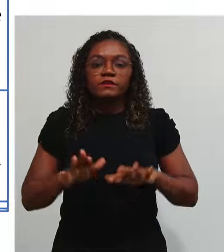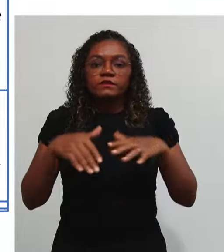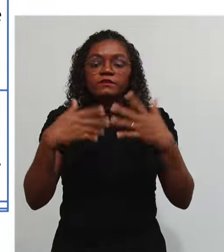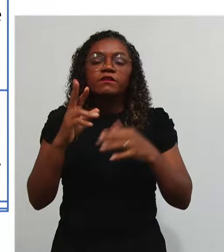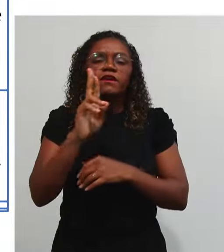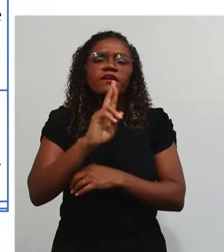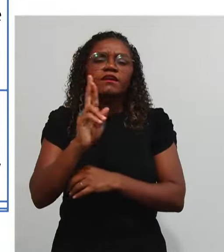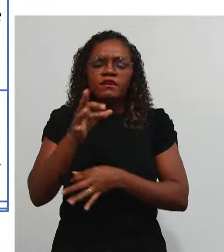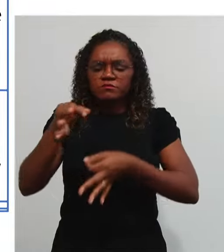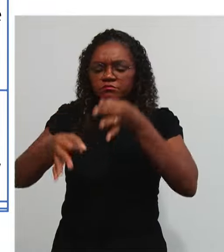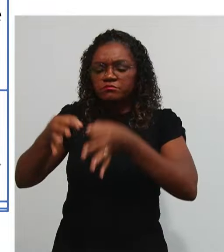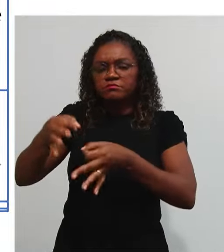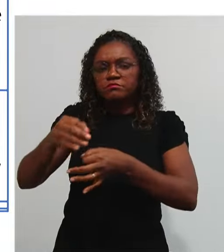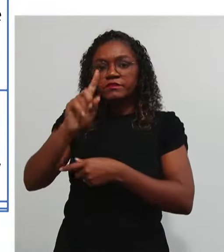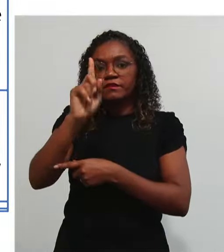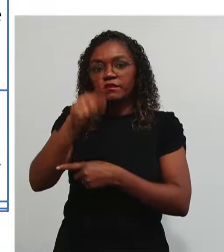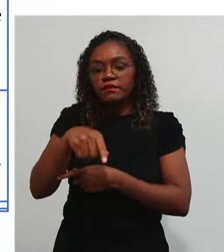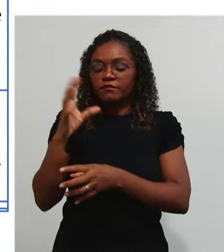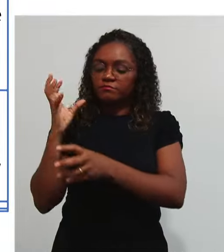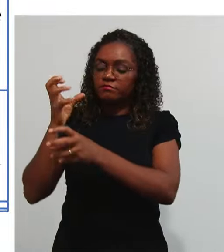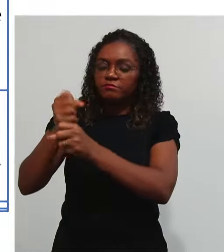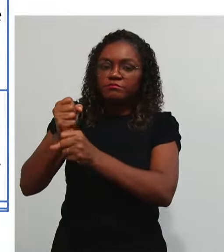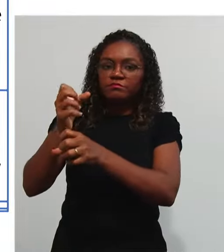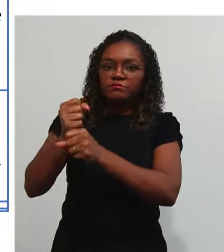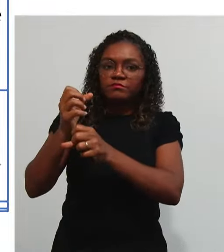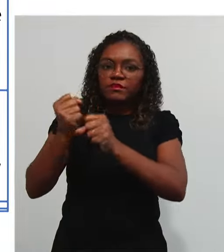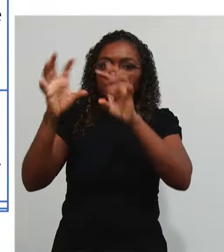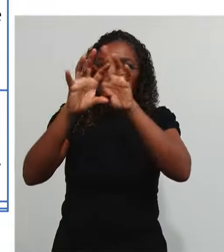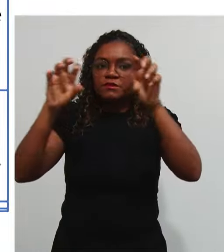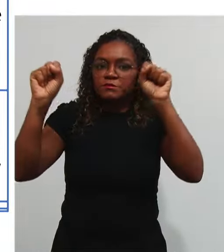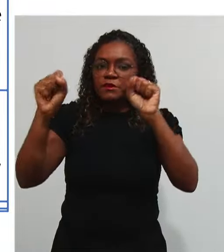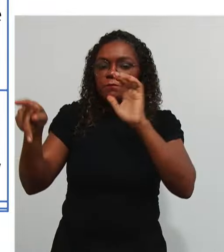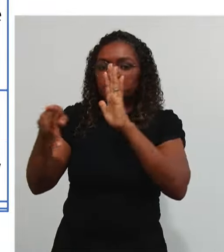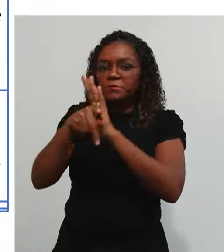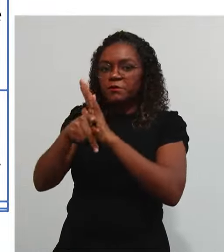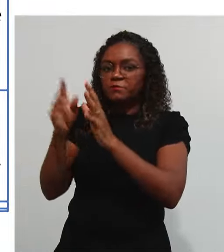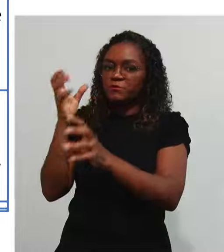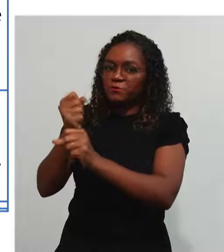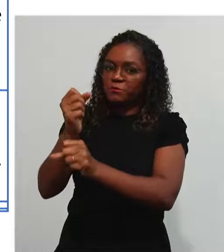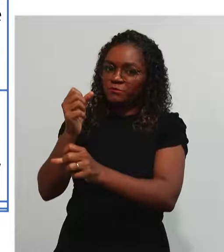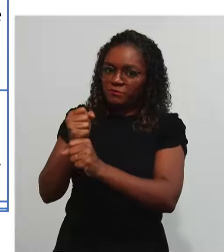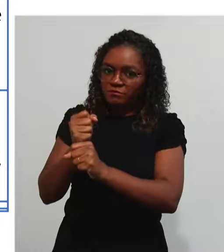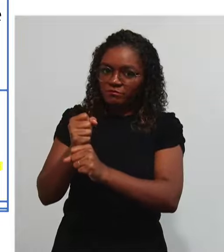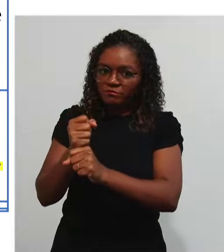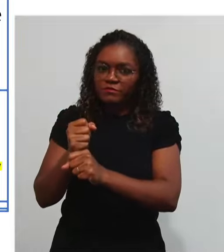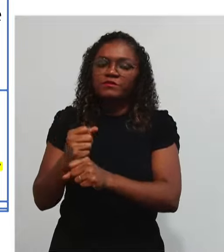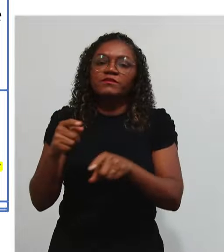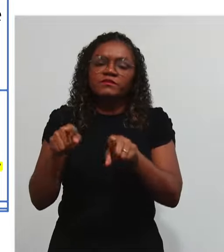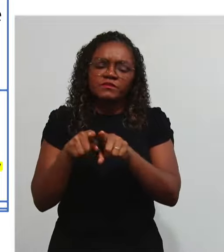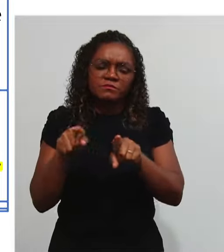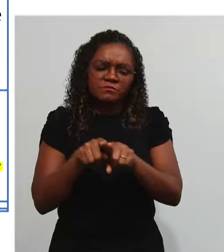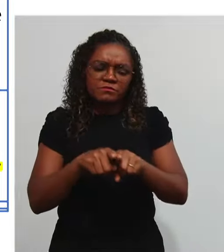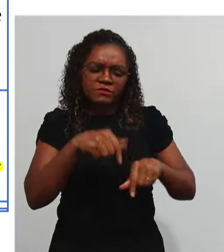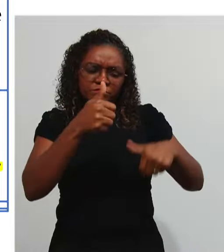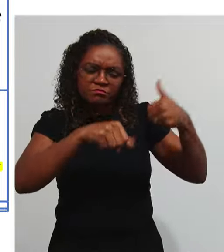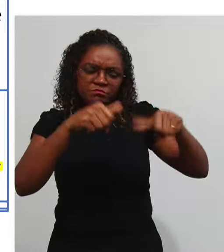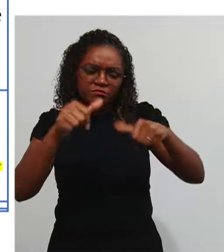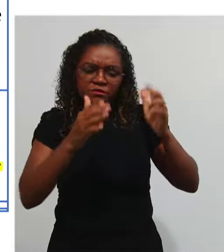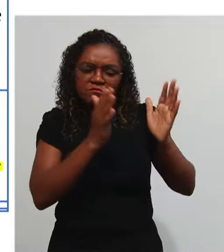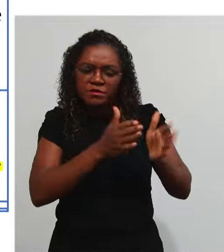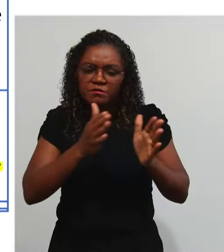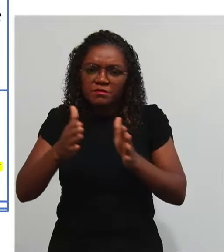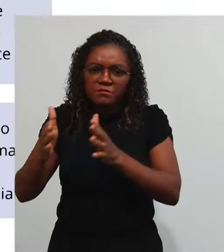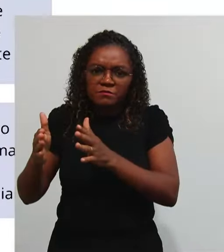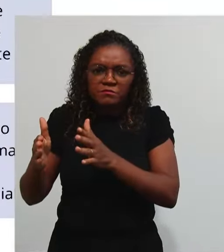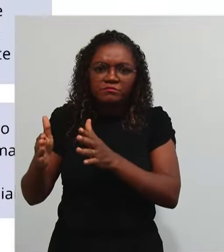De contas Que examina Os aspectos Jurídicos Ligados Ao efeito Do processamento Das despesas Ligados